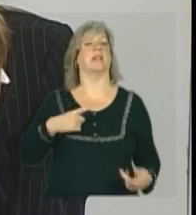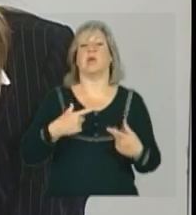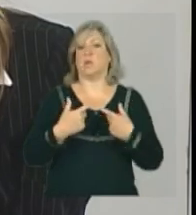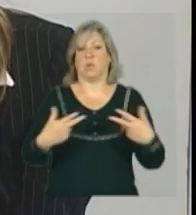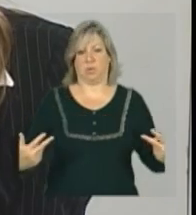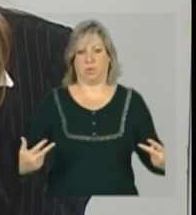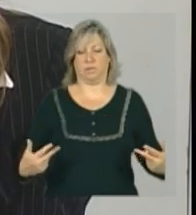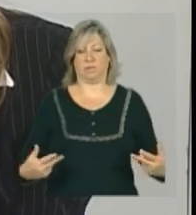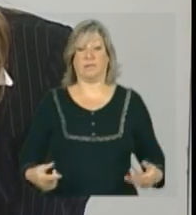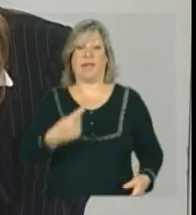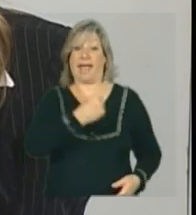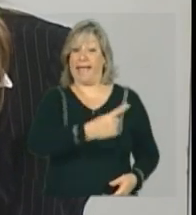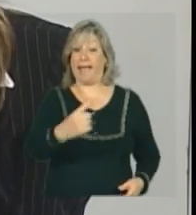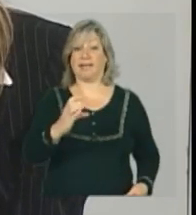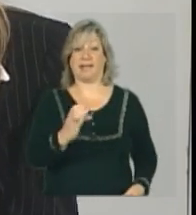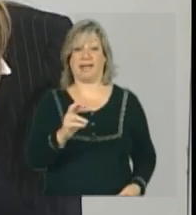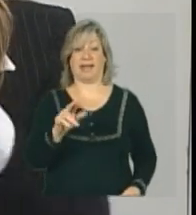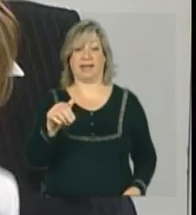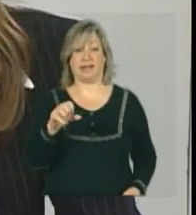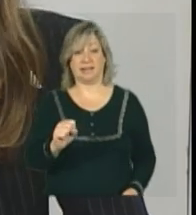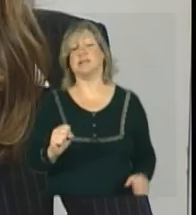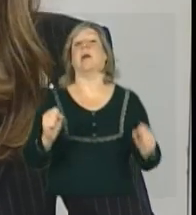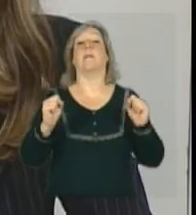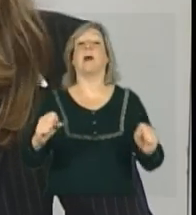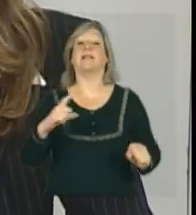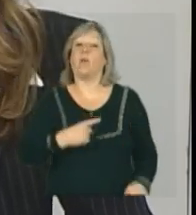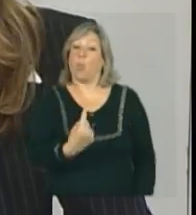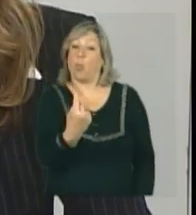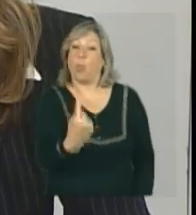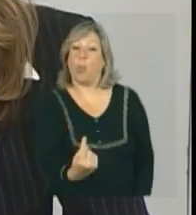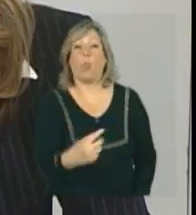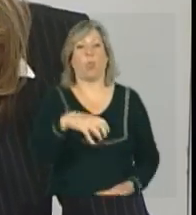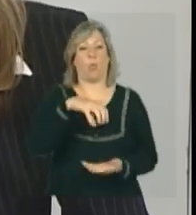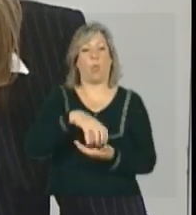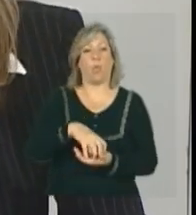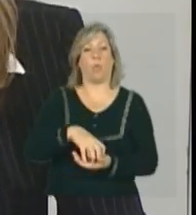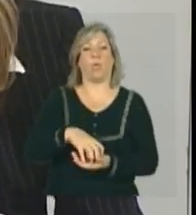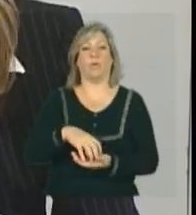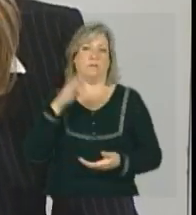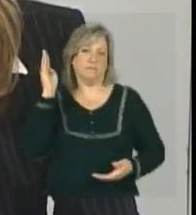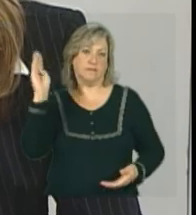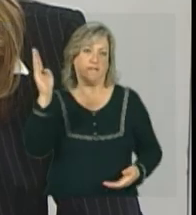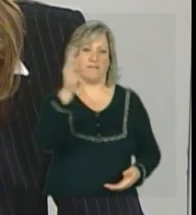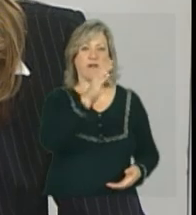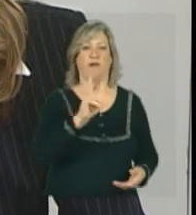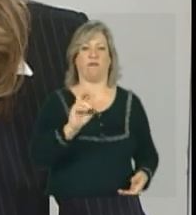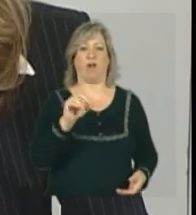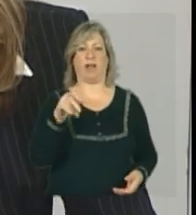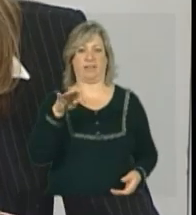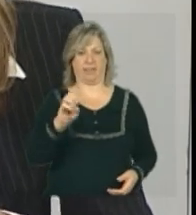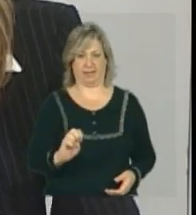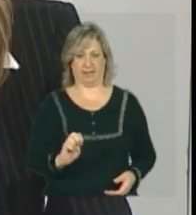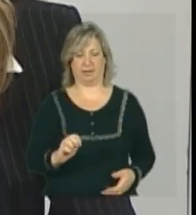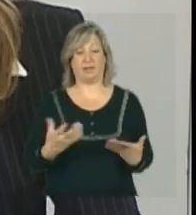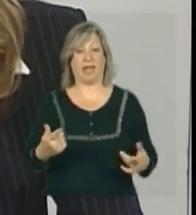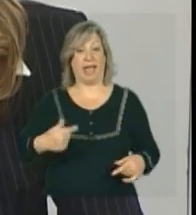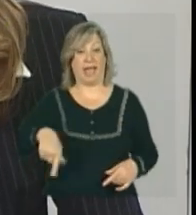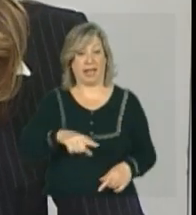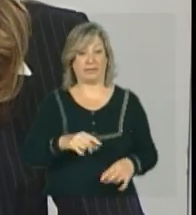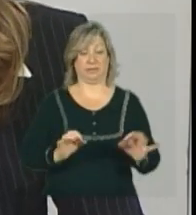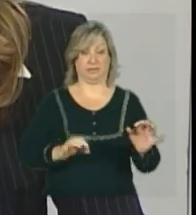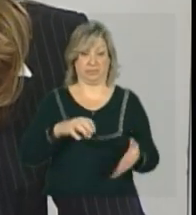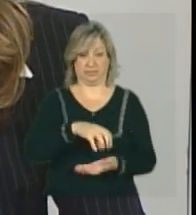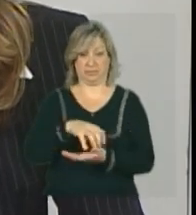Cada CRAS pode ter uma equipe volante. E a ideia é que essas equipes coordenadas pelo